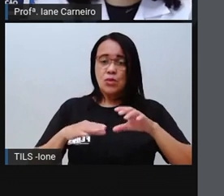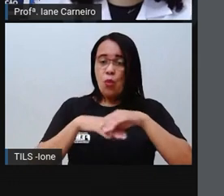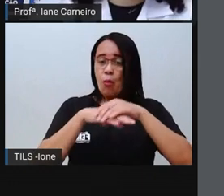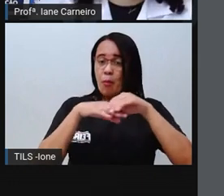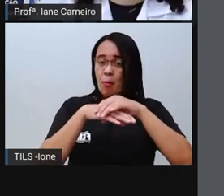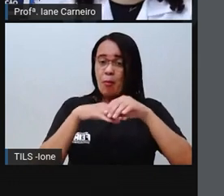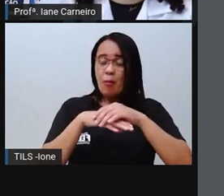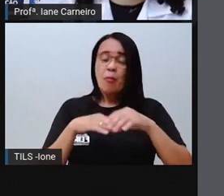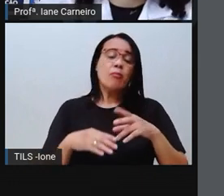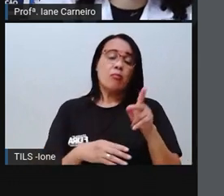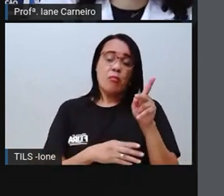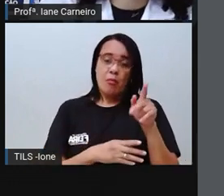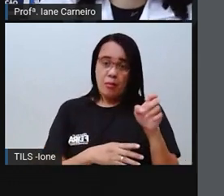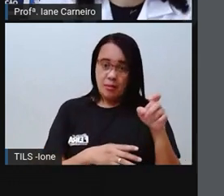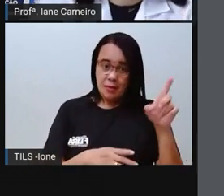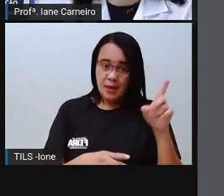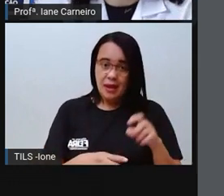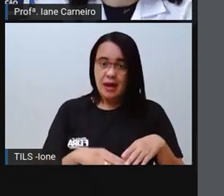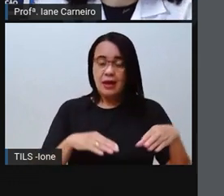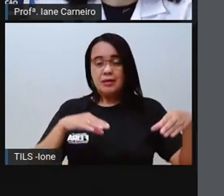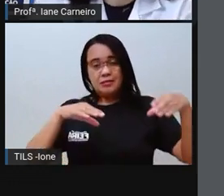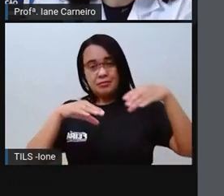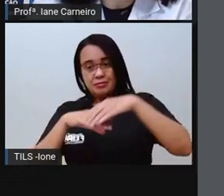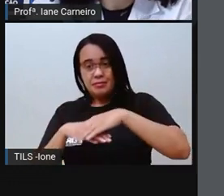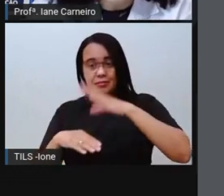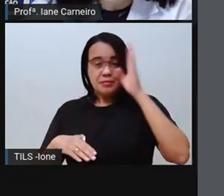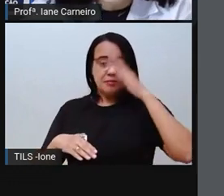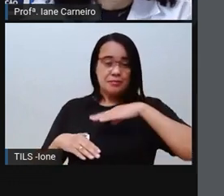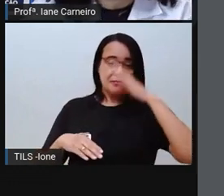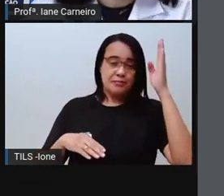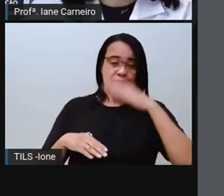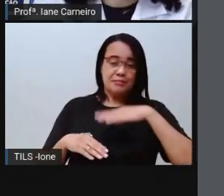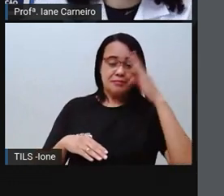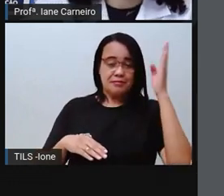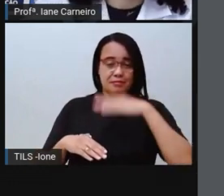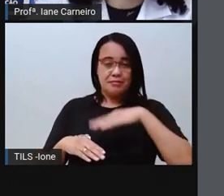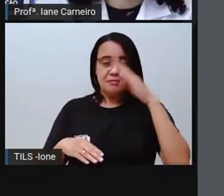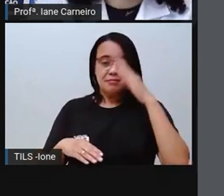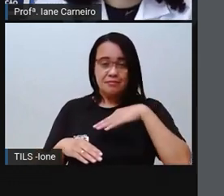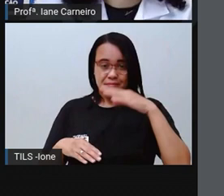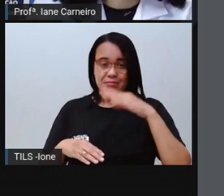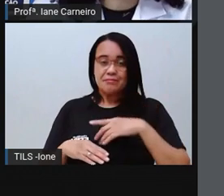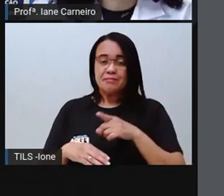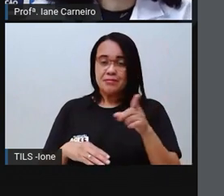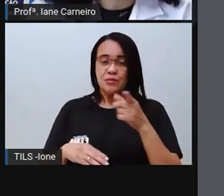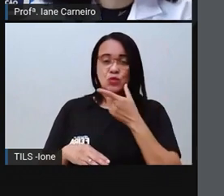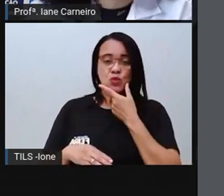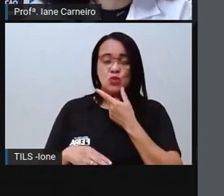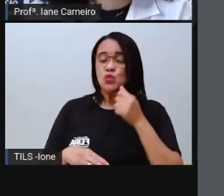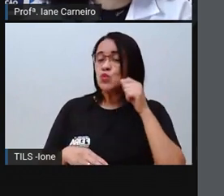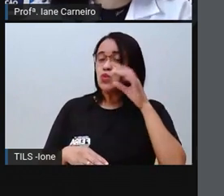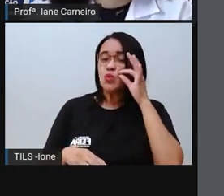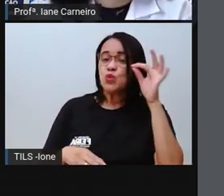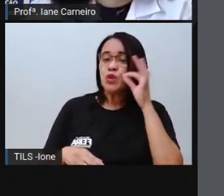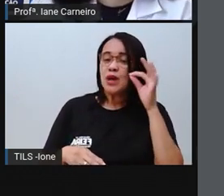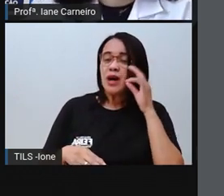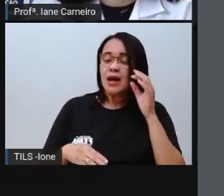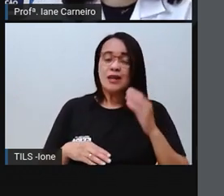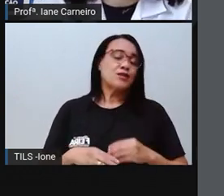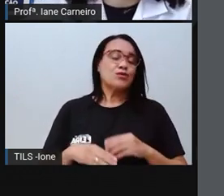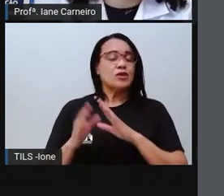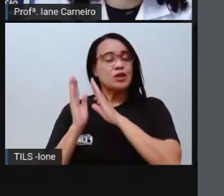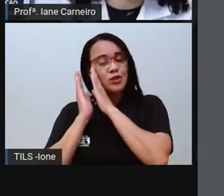Depois, calçava os sapatos e o chulé, sem descalçar, o deodato, que dormia no sapato.